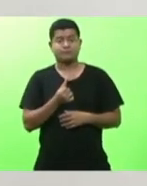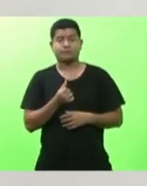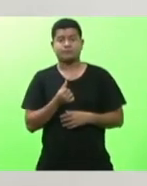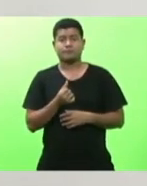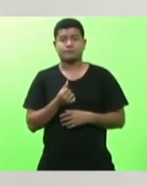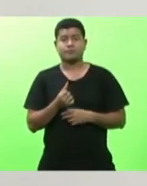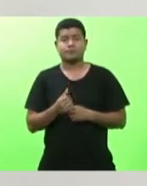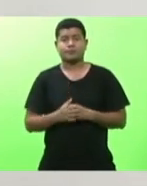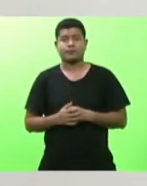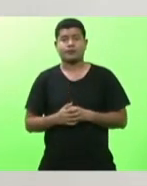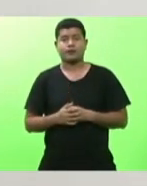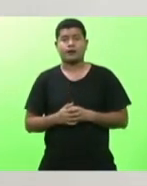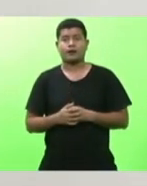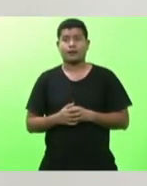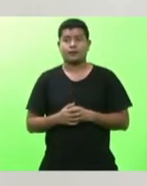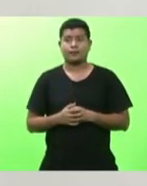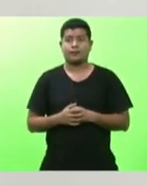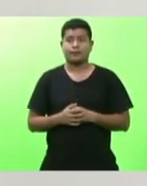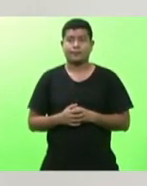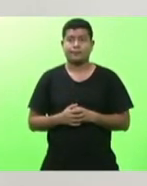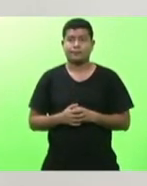é que quando